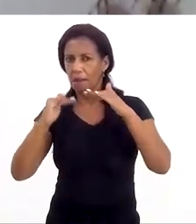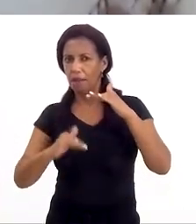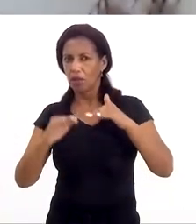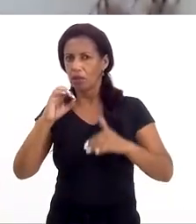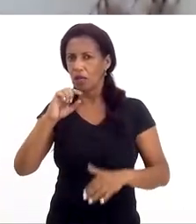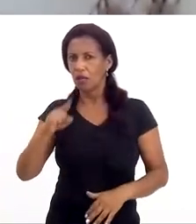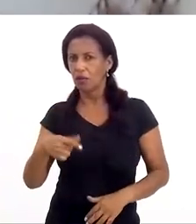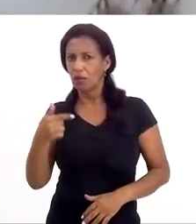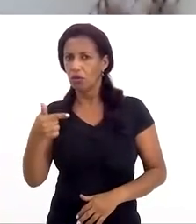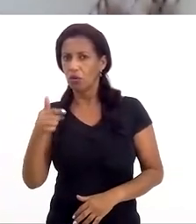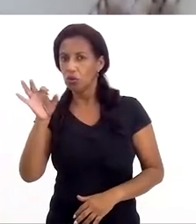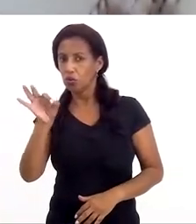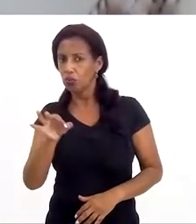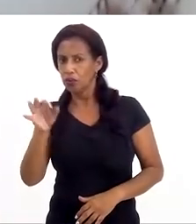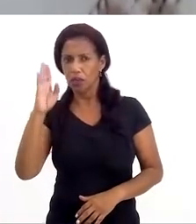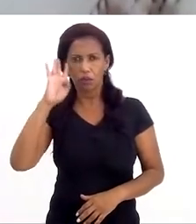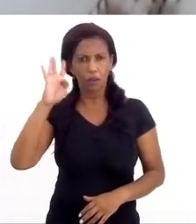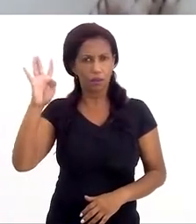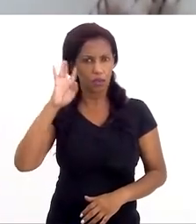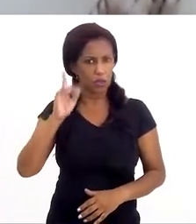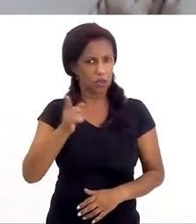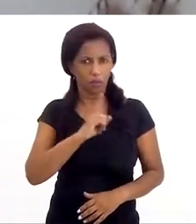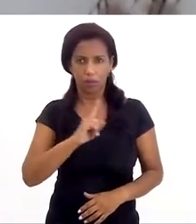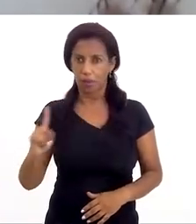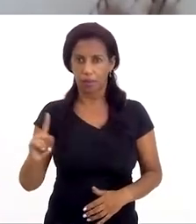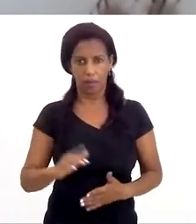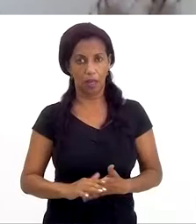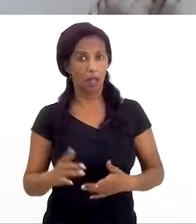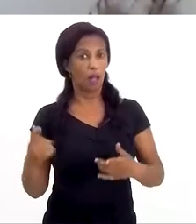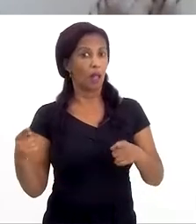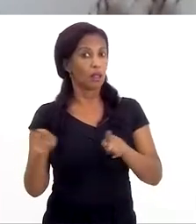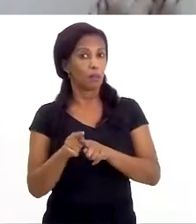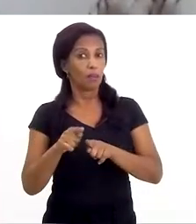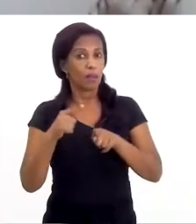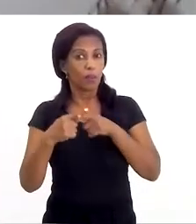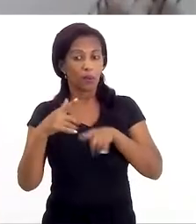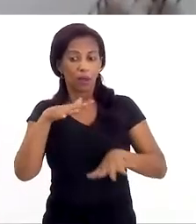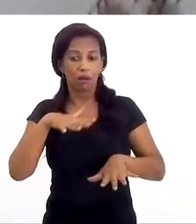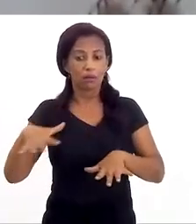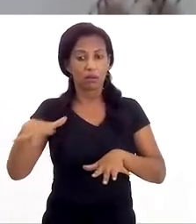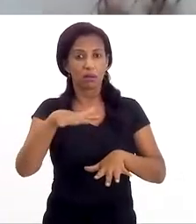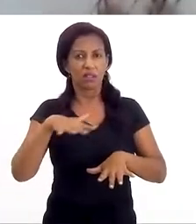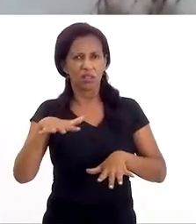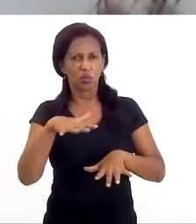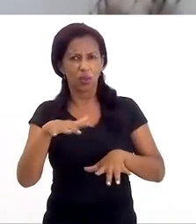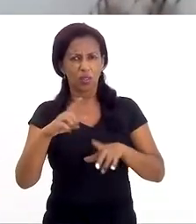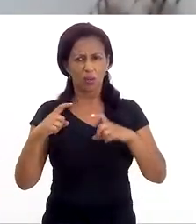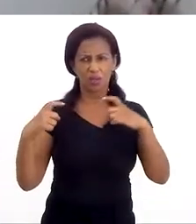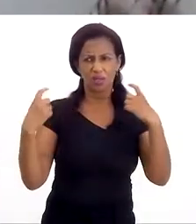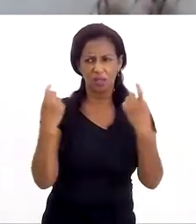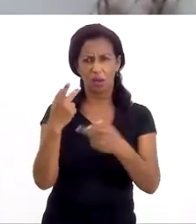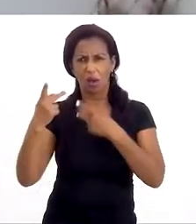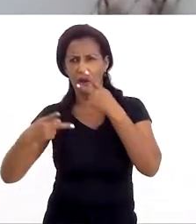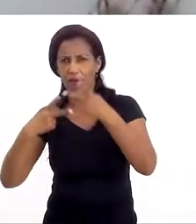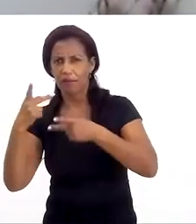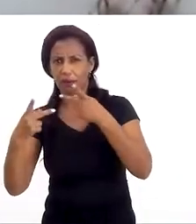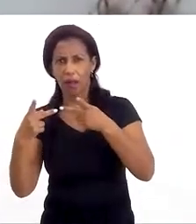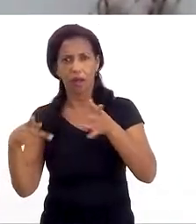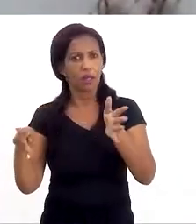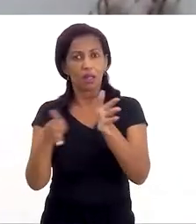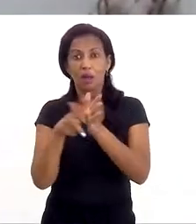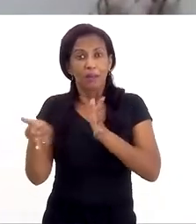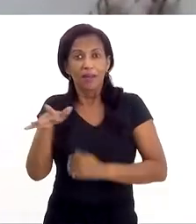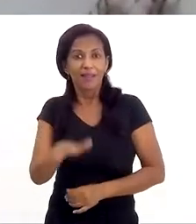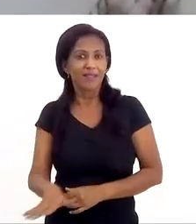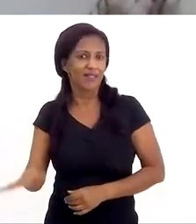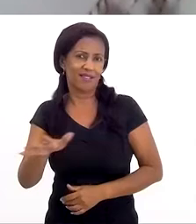,02%, é imaginação. Até porque a situação sexual, a fala sexual, não